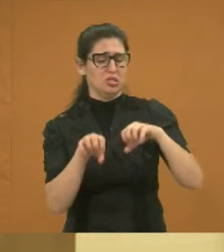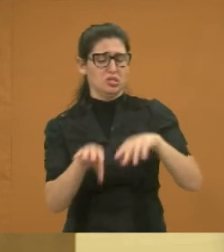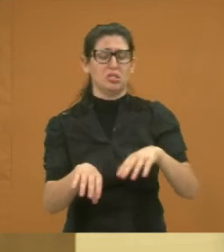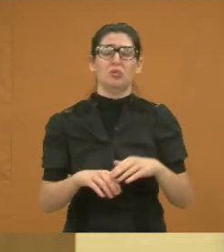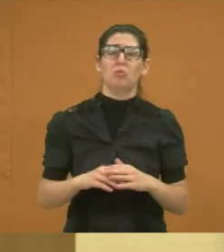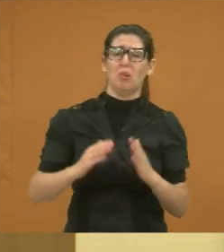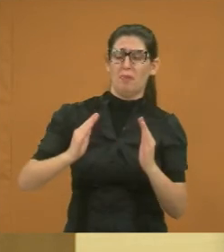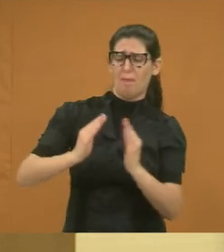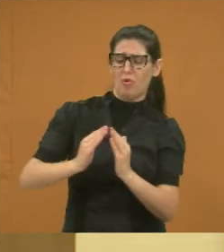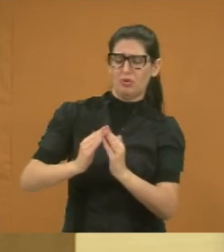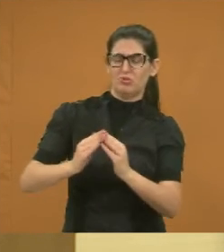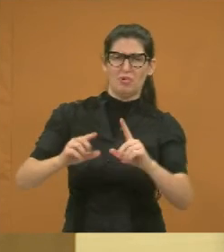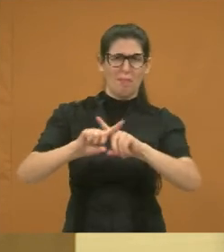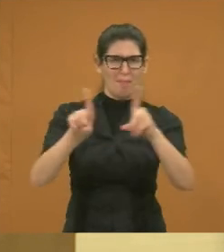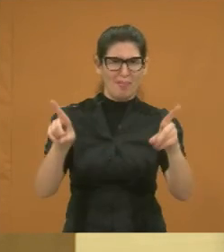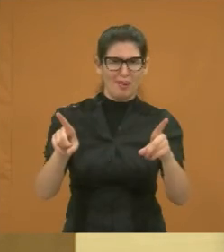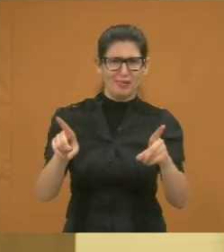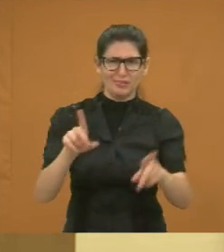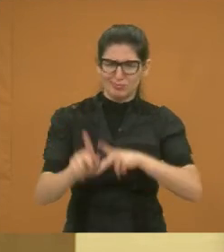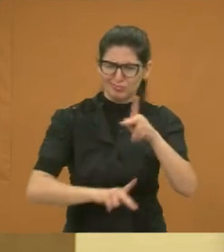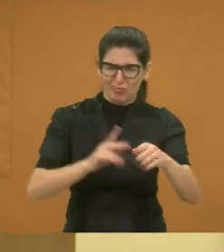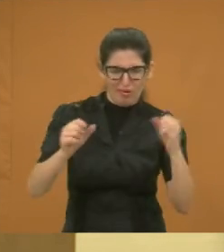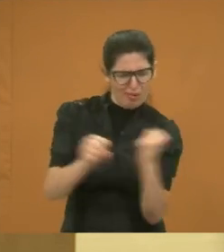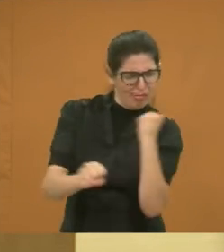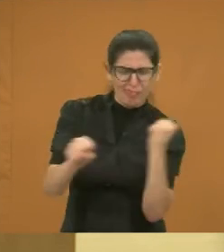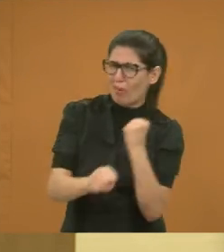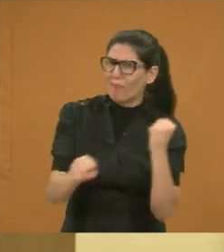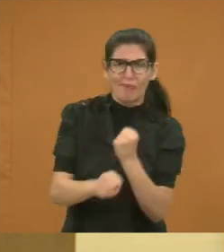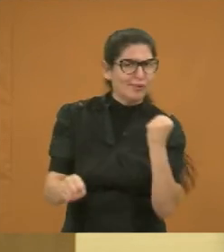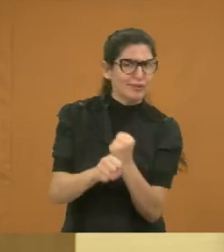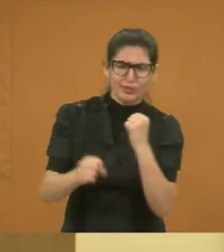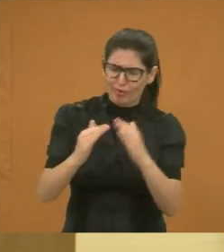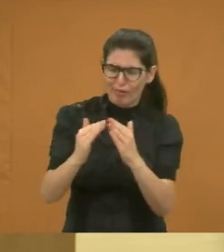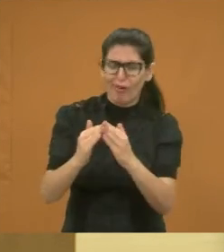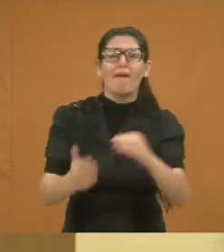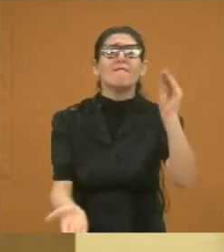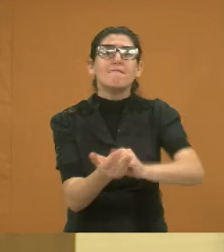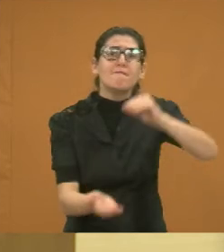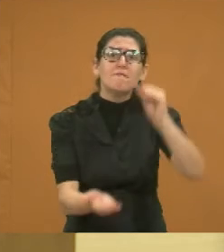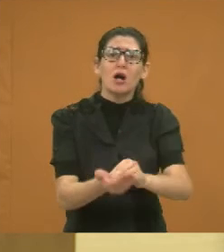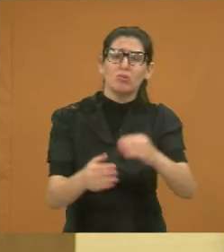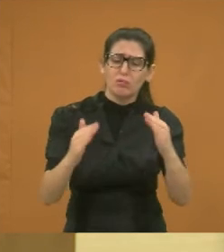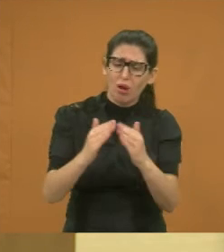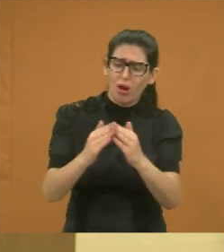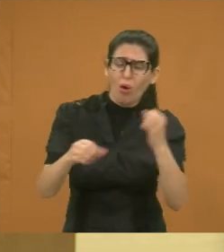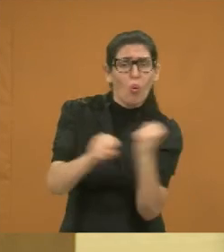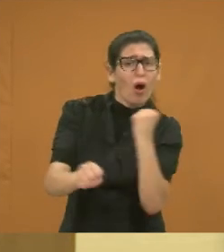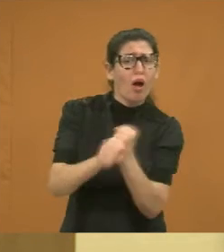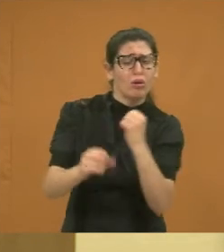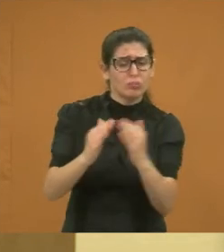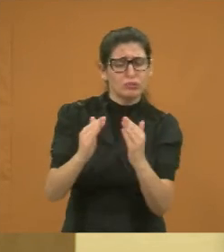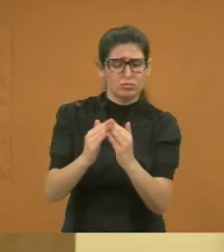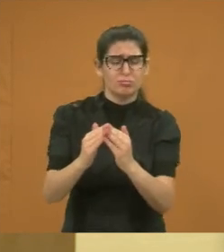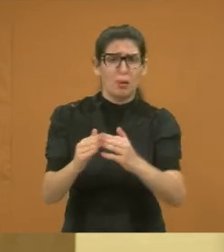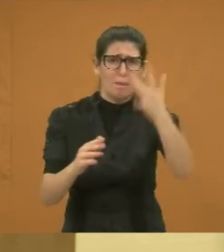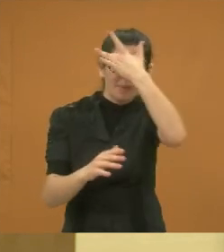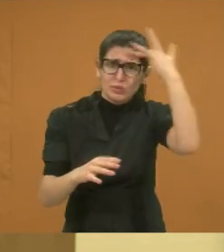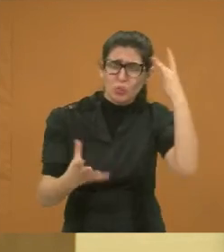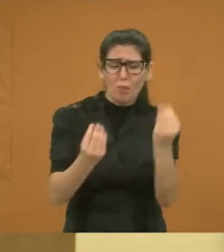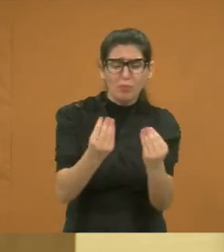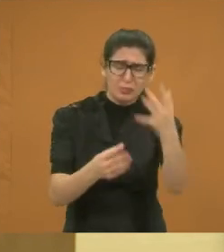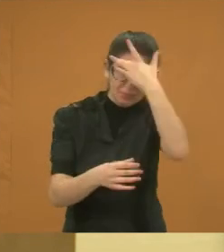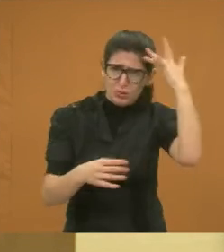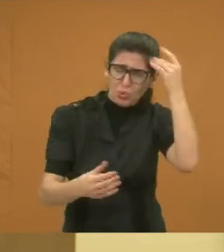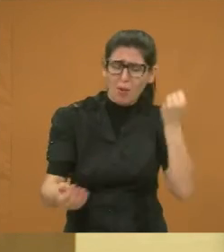não faz moradia para o povo, e o povo não aguenta mais pagar aluguel na cidade de Jacarei. Inclusive, temos lá na Lagoa Azul,